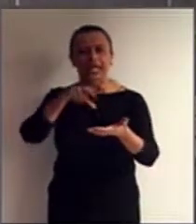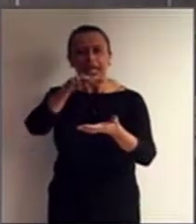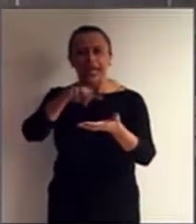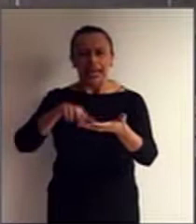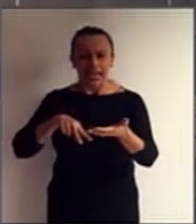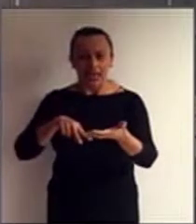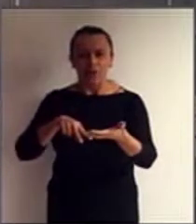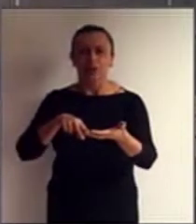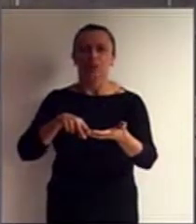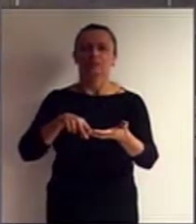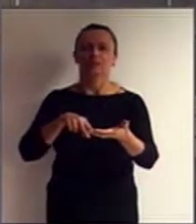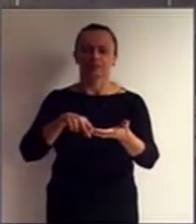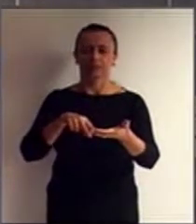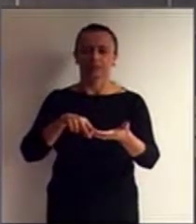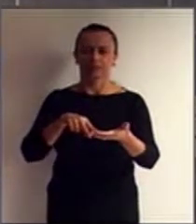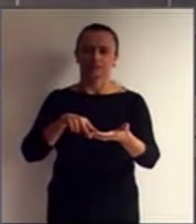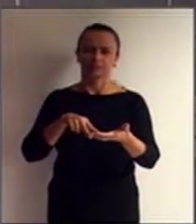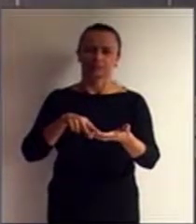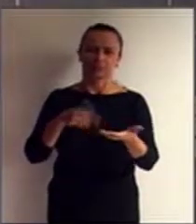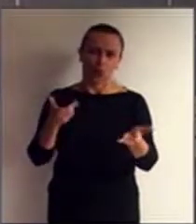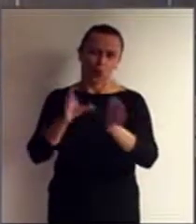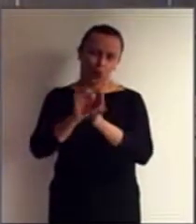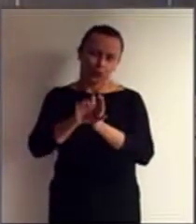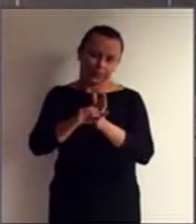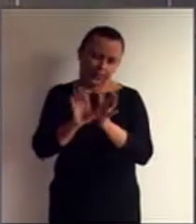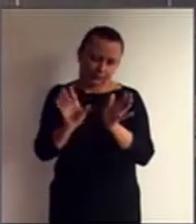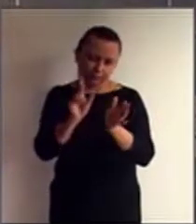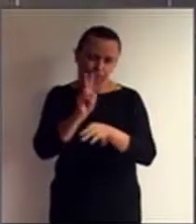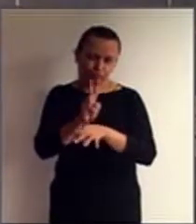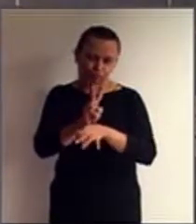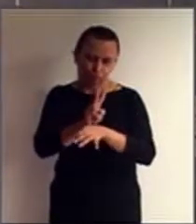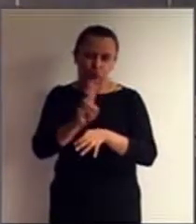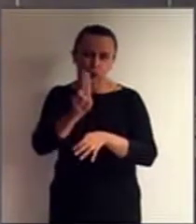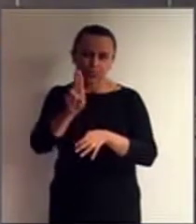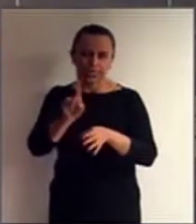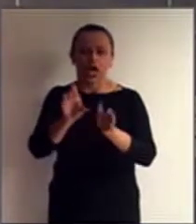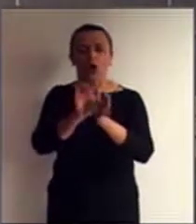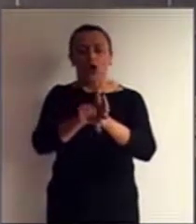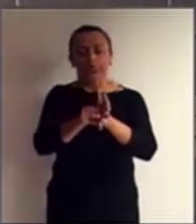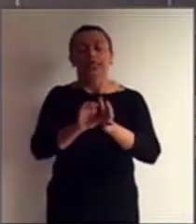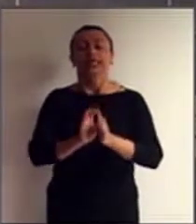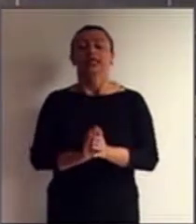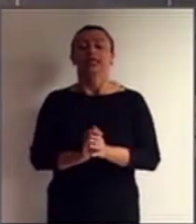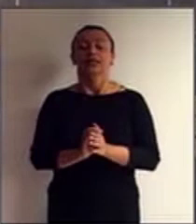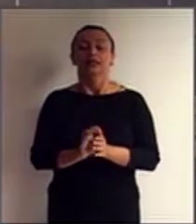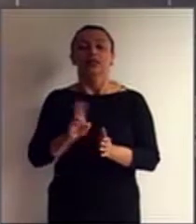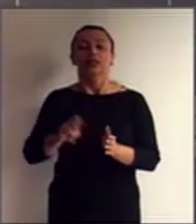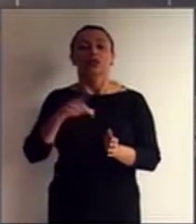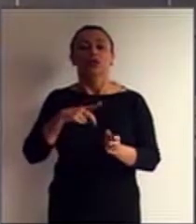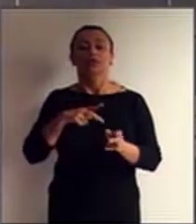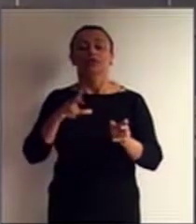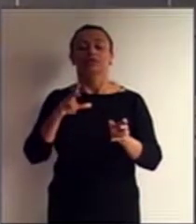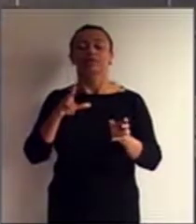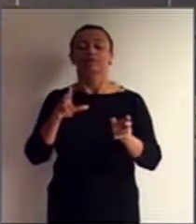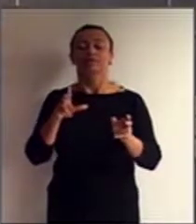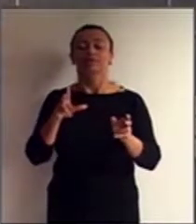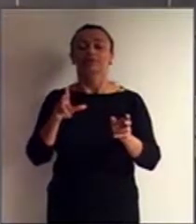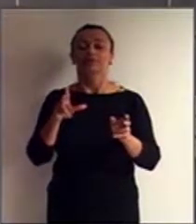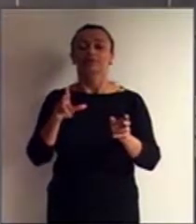conceito, vamos utilizar a palavra conceito, nós tratamos de duas